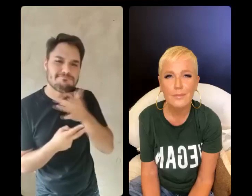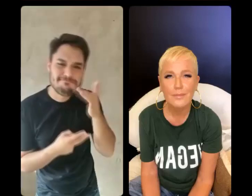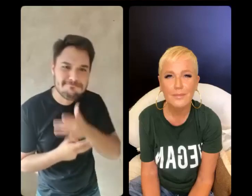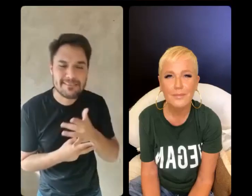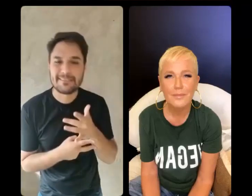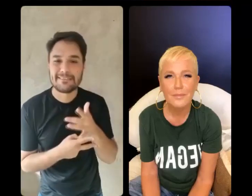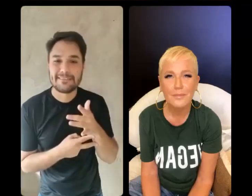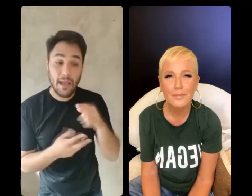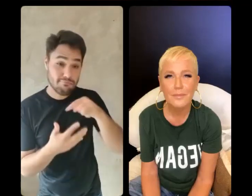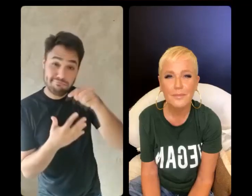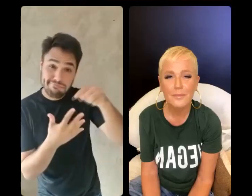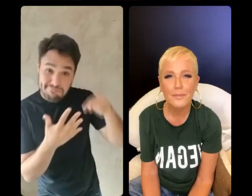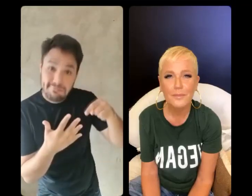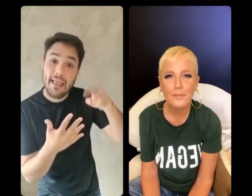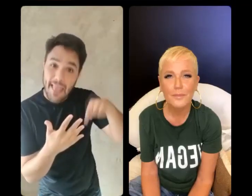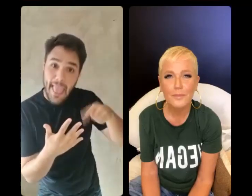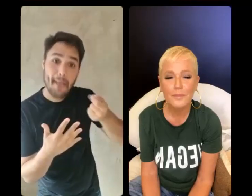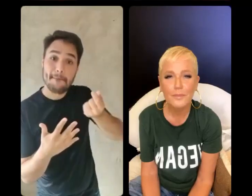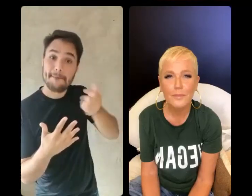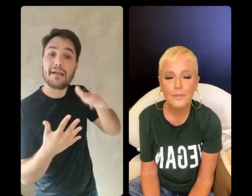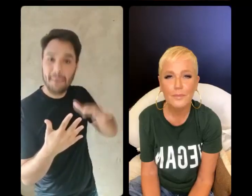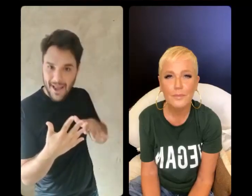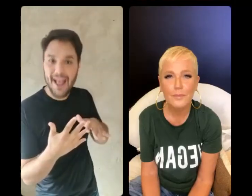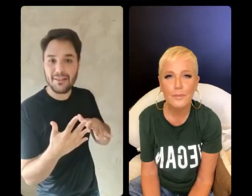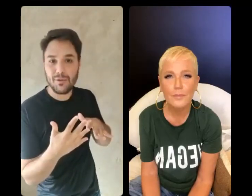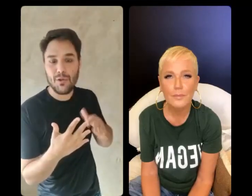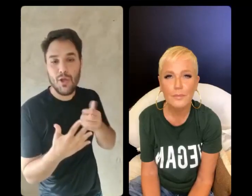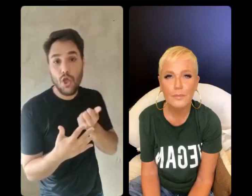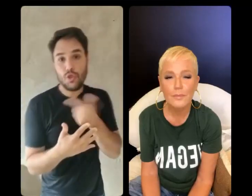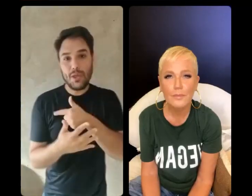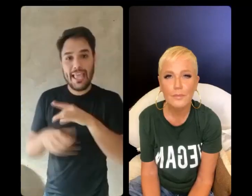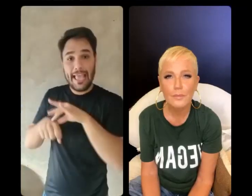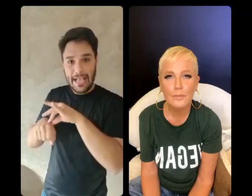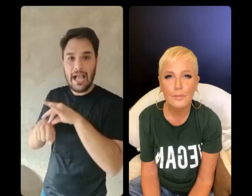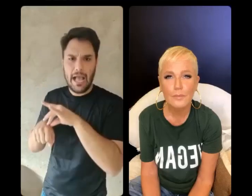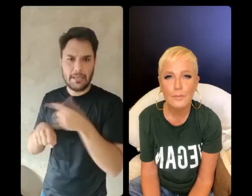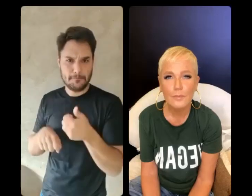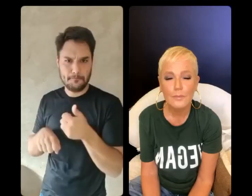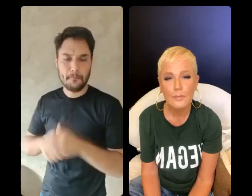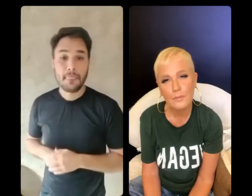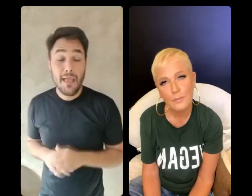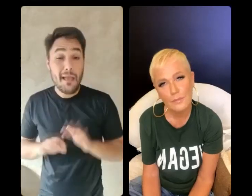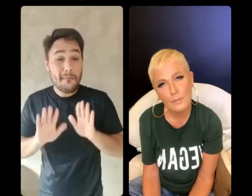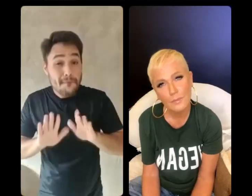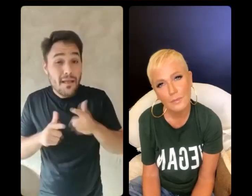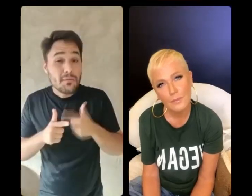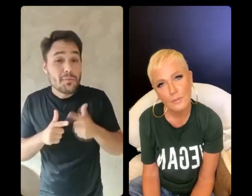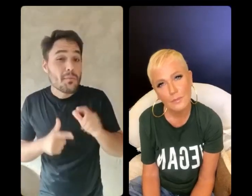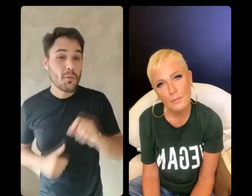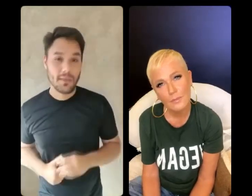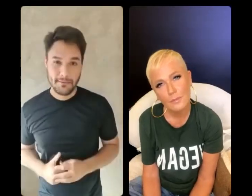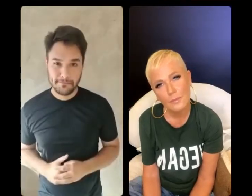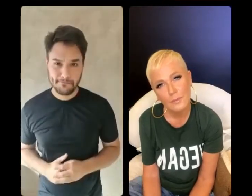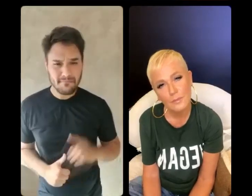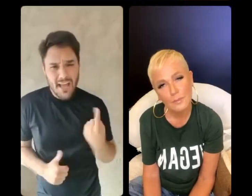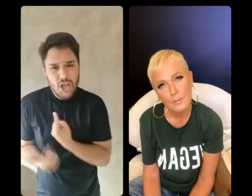delícia, são mais baratos do que a carne em si. O problema é que nós sabemos